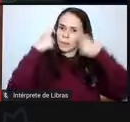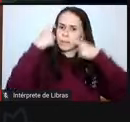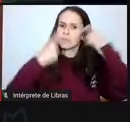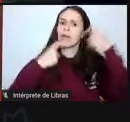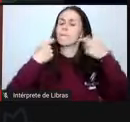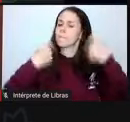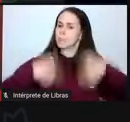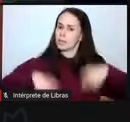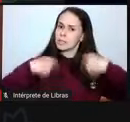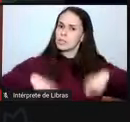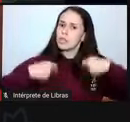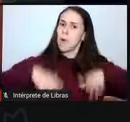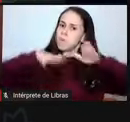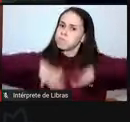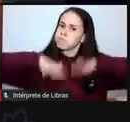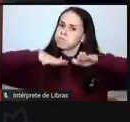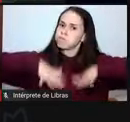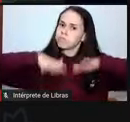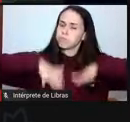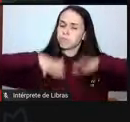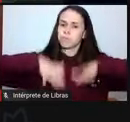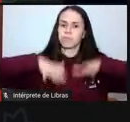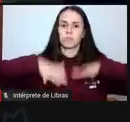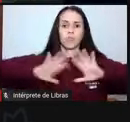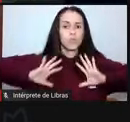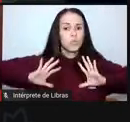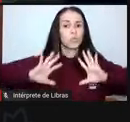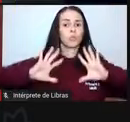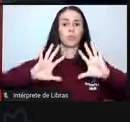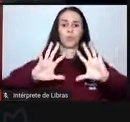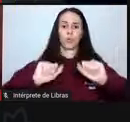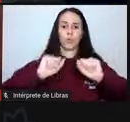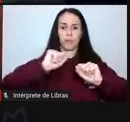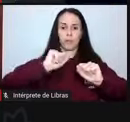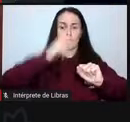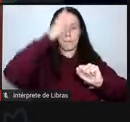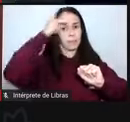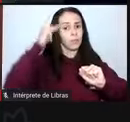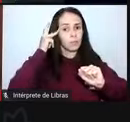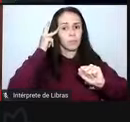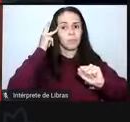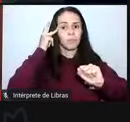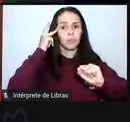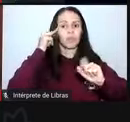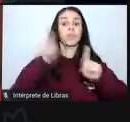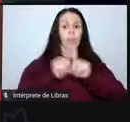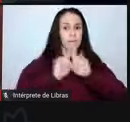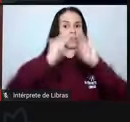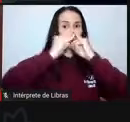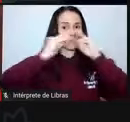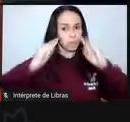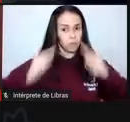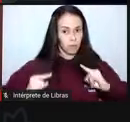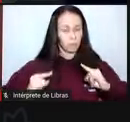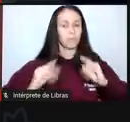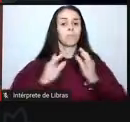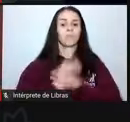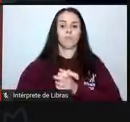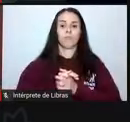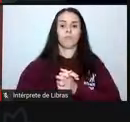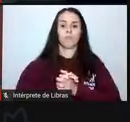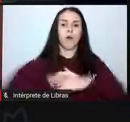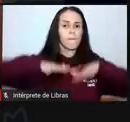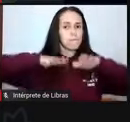mobilização e unidade de todas as ações, de todas as instituições que se